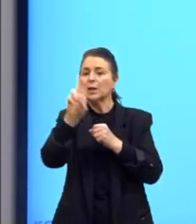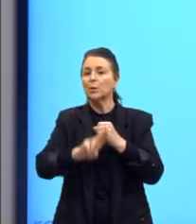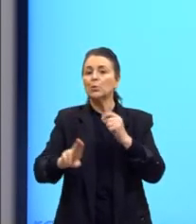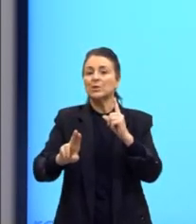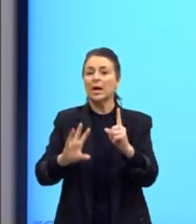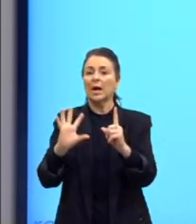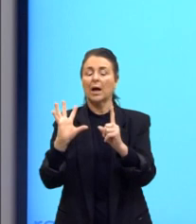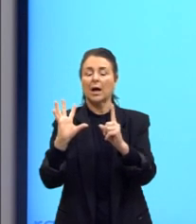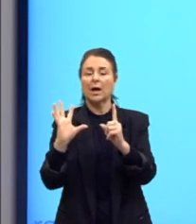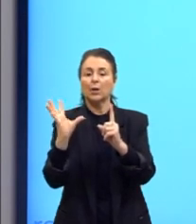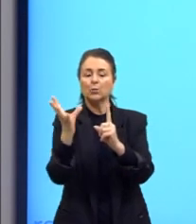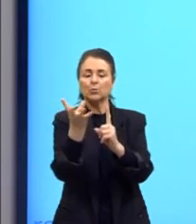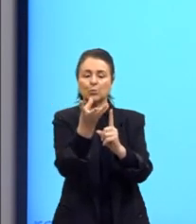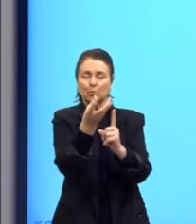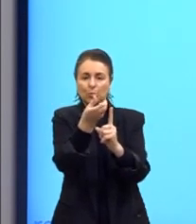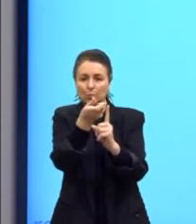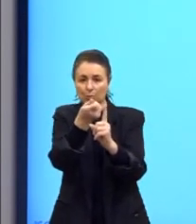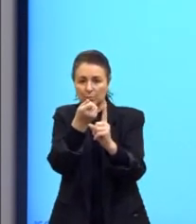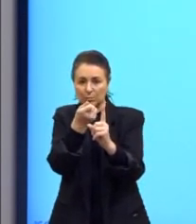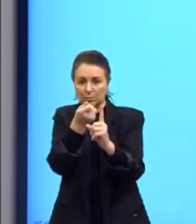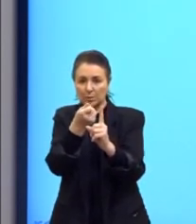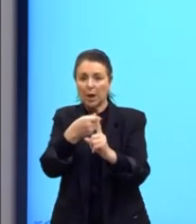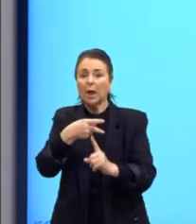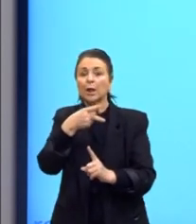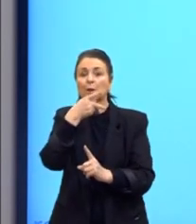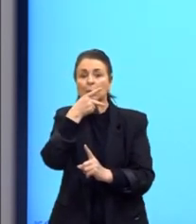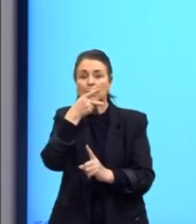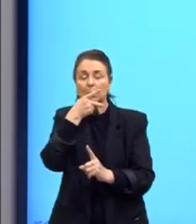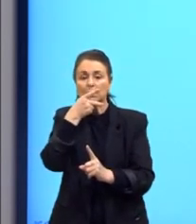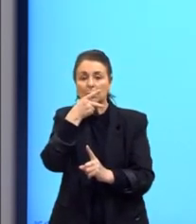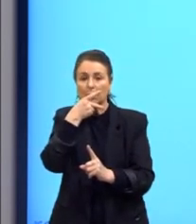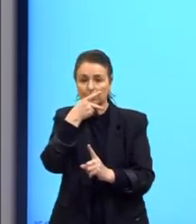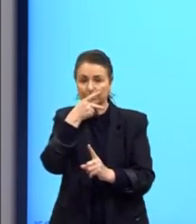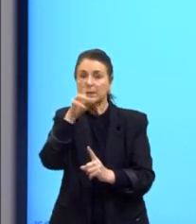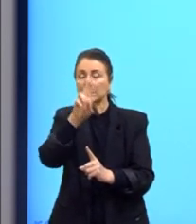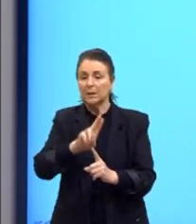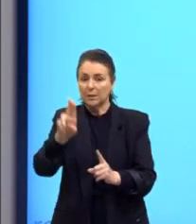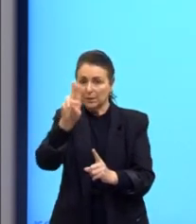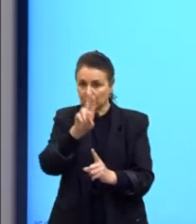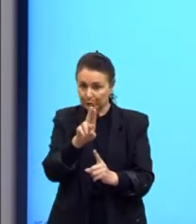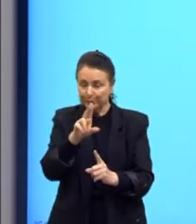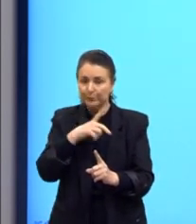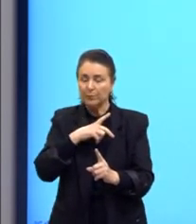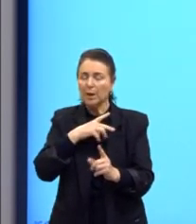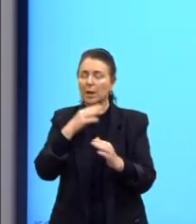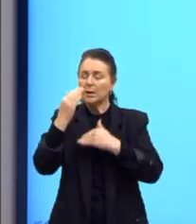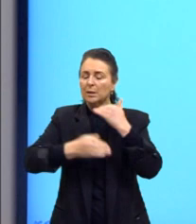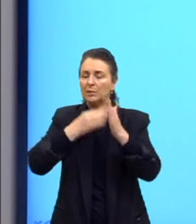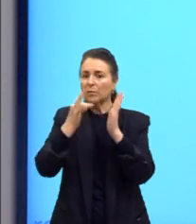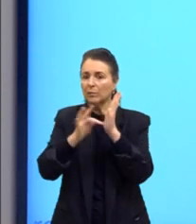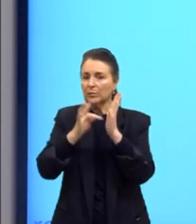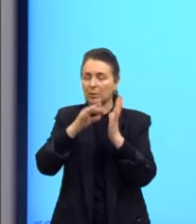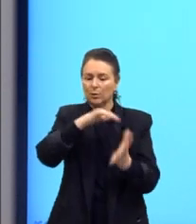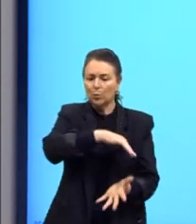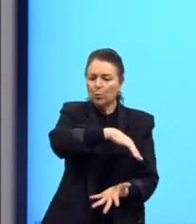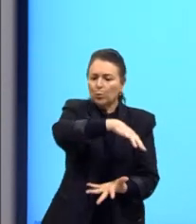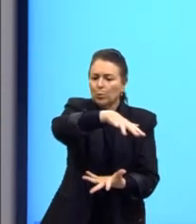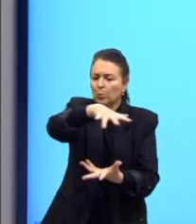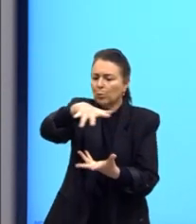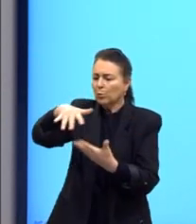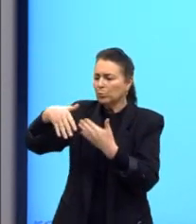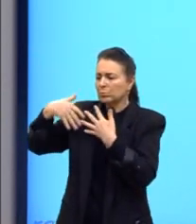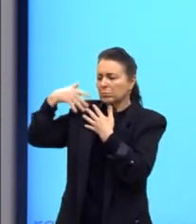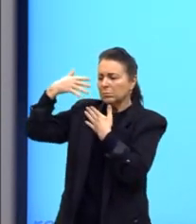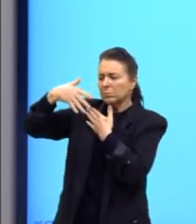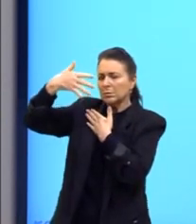Ele pega a dialética platônica, ele modifica um pouco. Então, ele também vai desenvolver a seguinte teoria. O mundo se desenvolve não